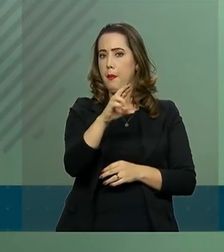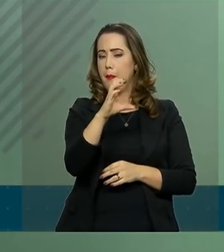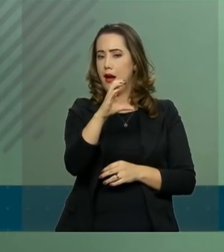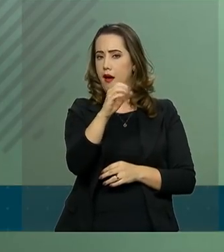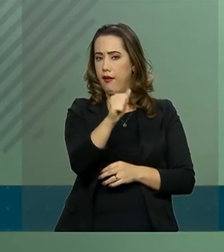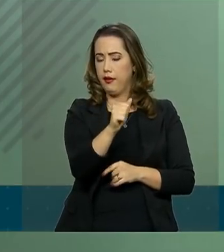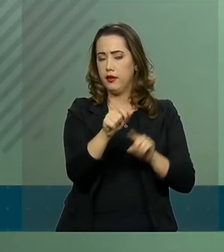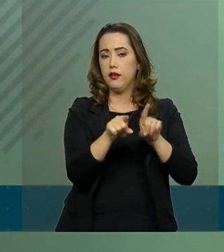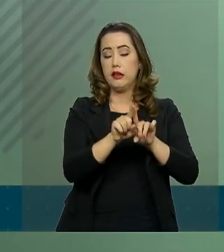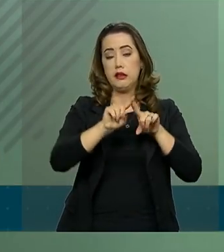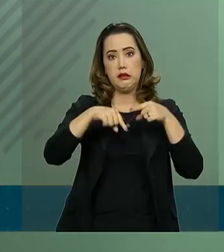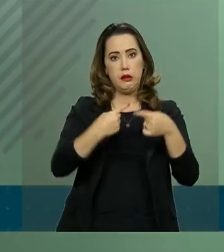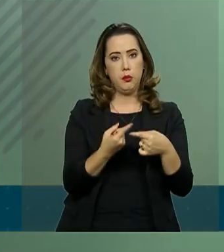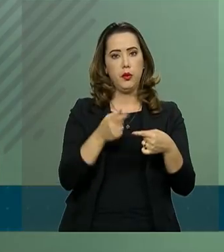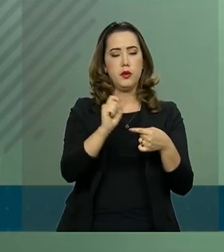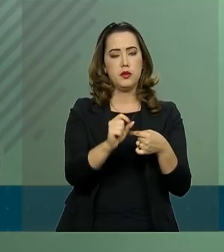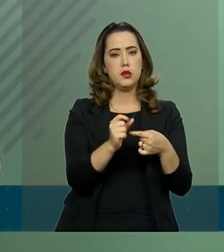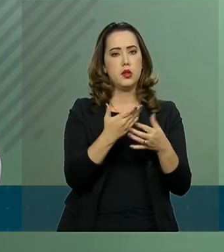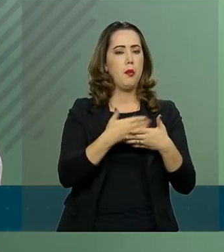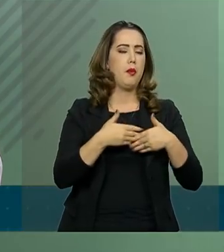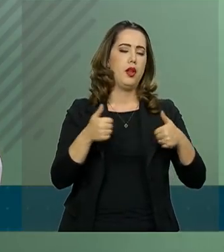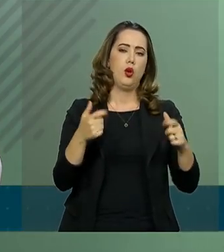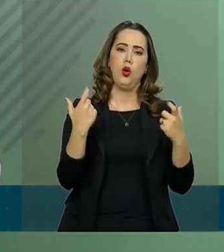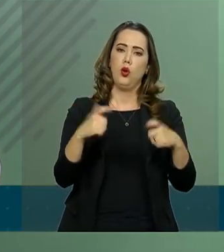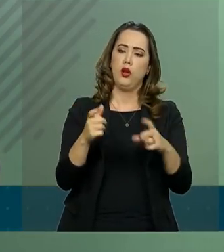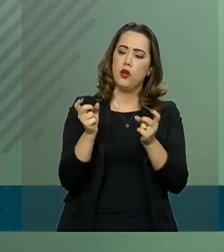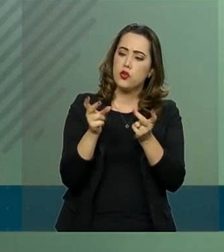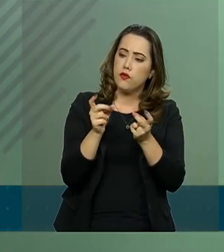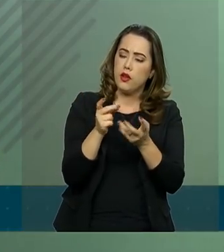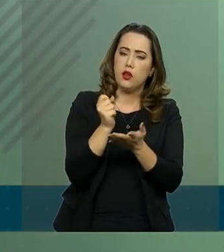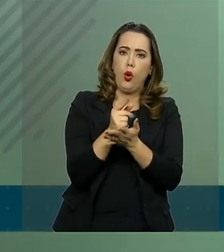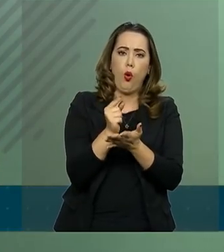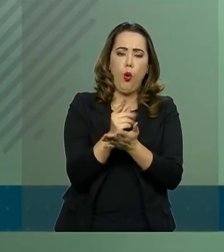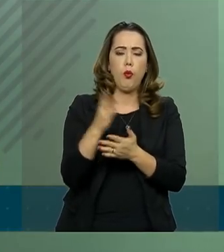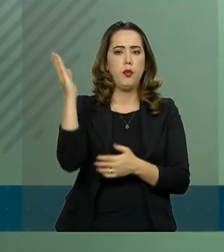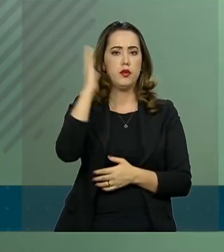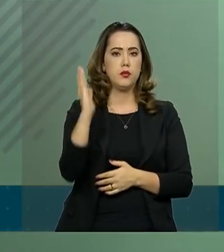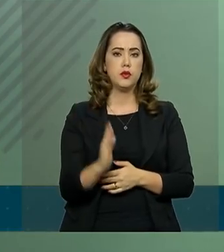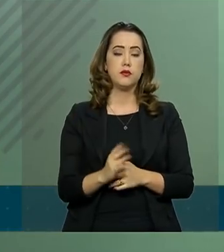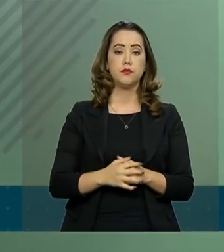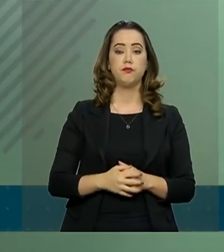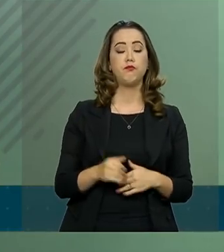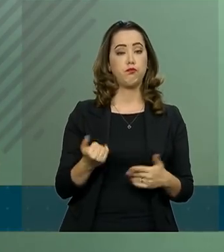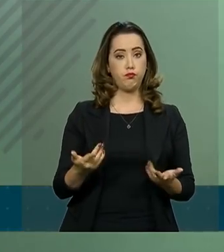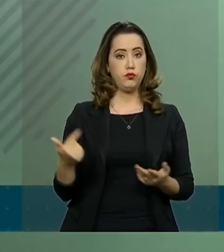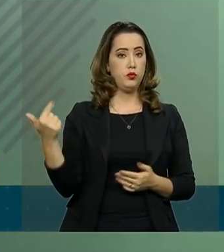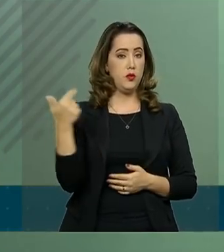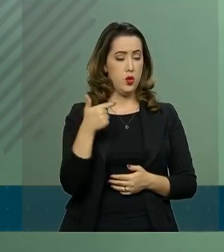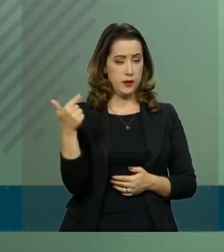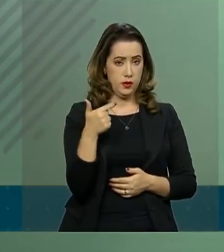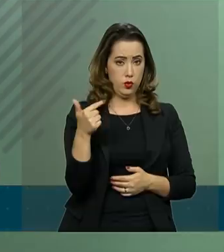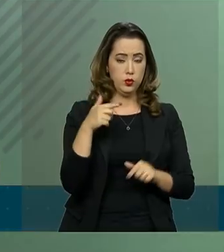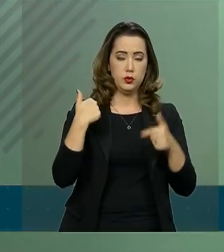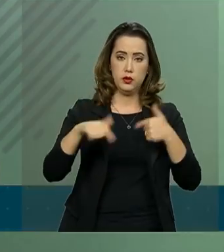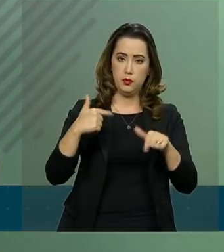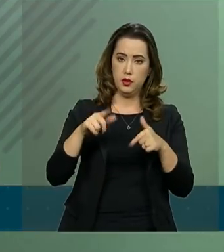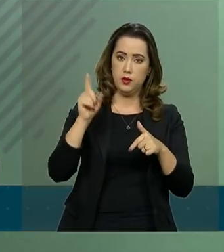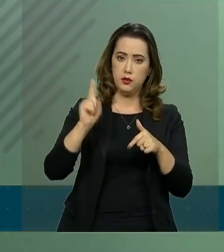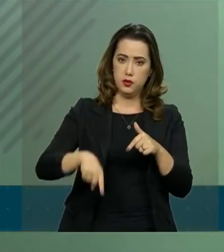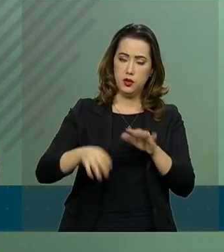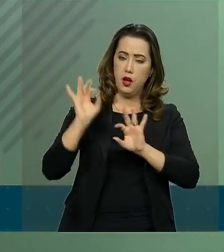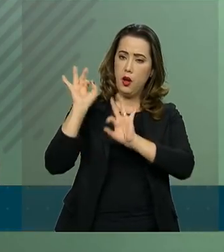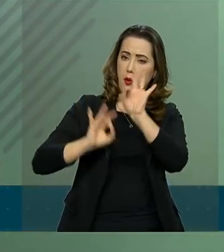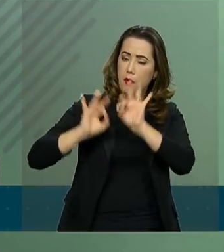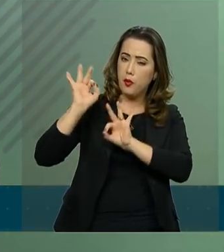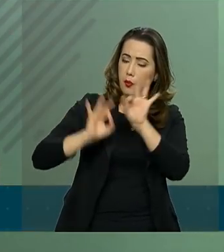consequentemente, melhor ambiente de negócios no Brasil. A segunda iniciativa é o